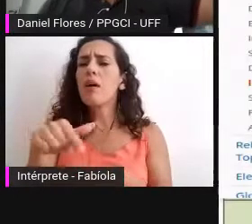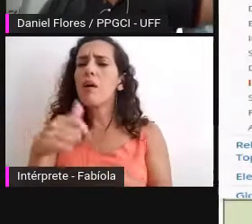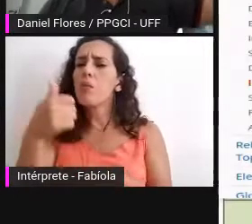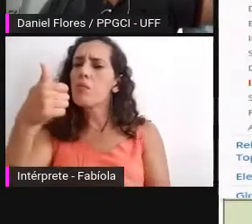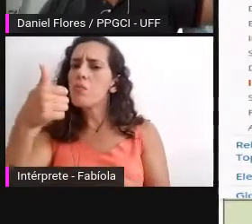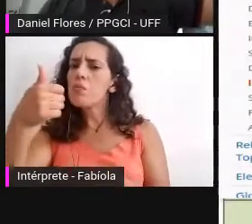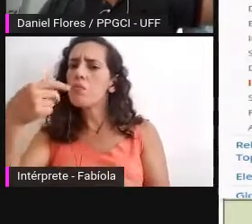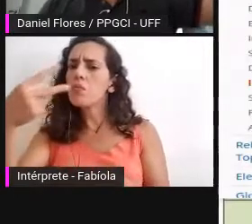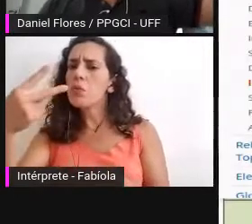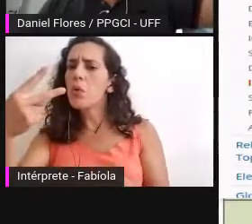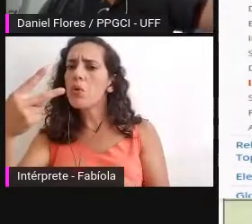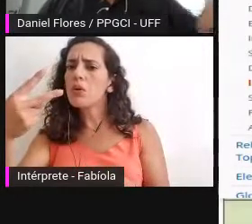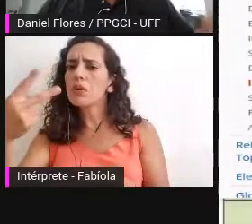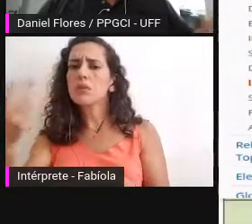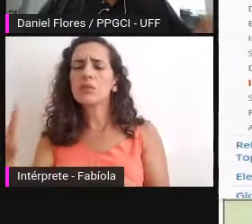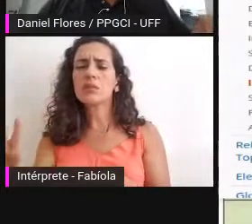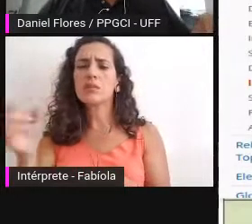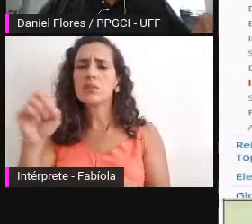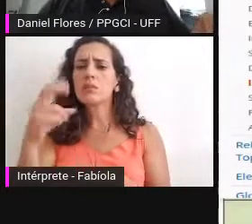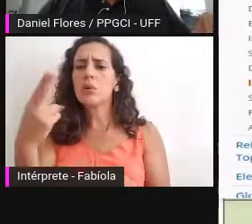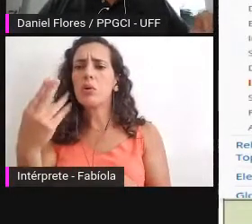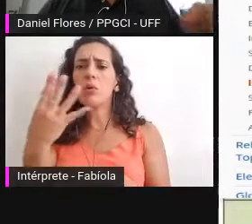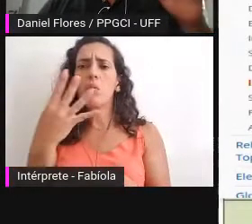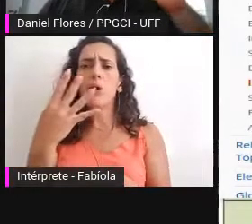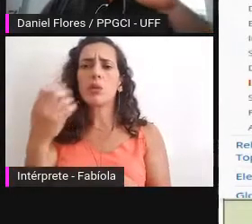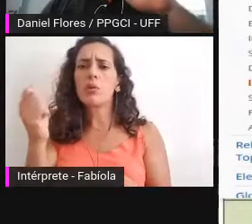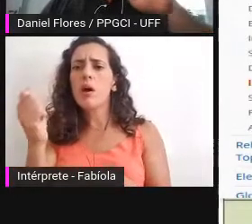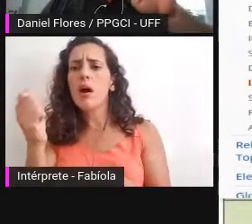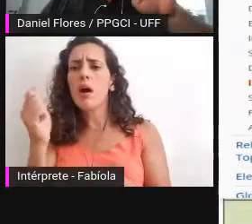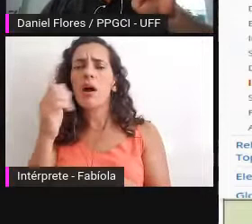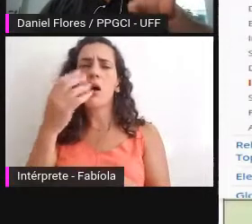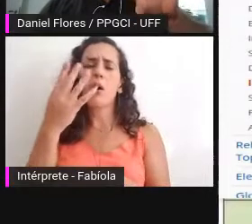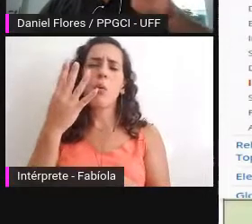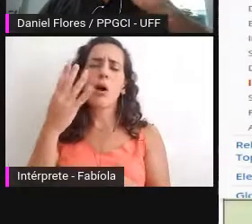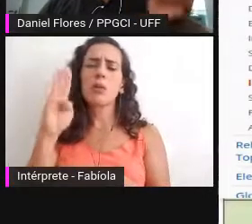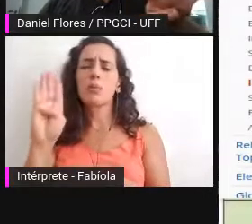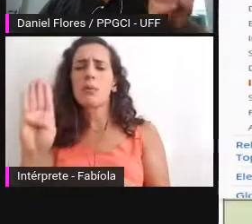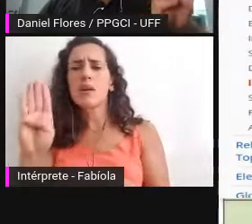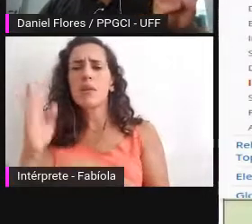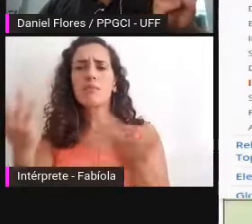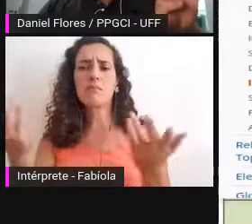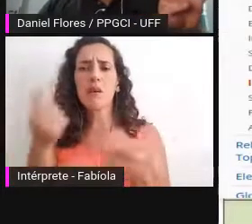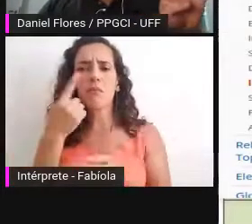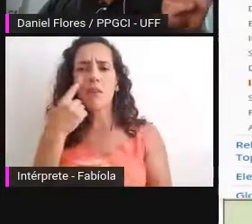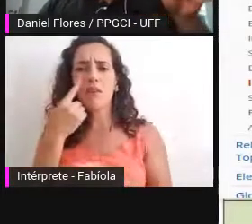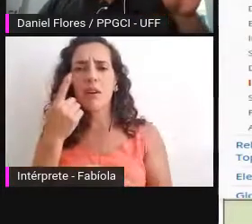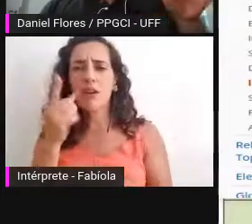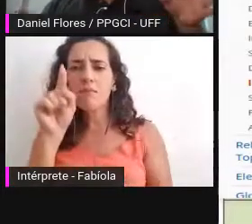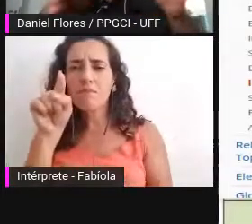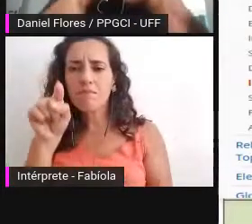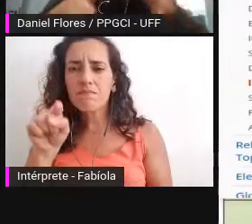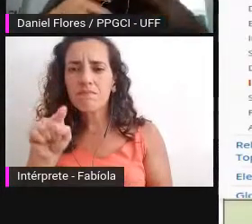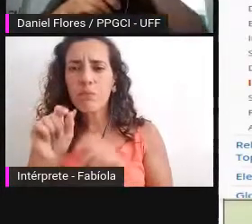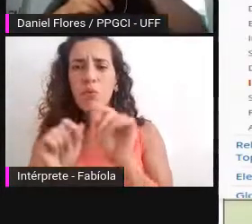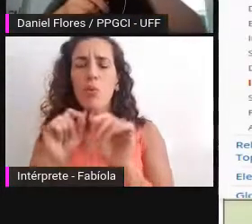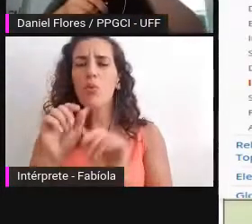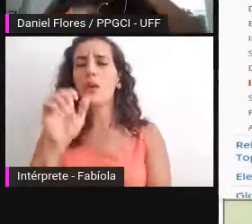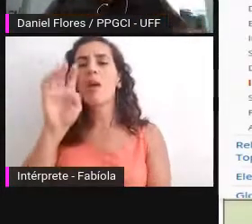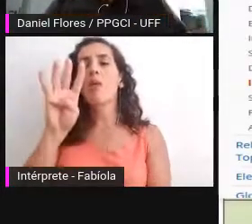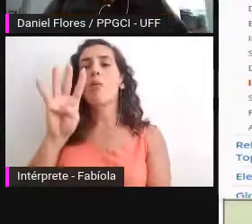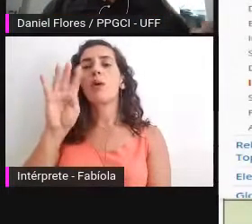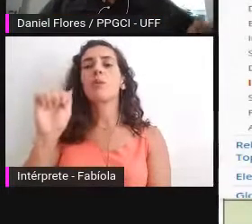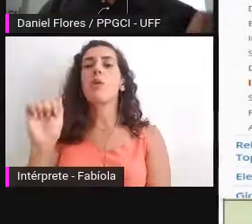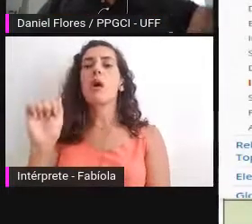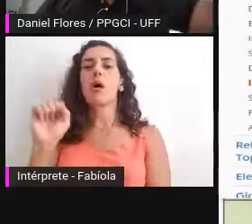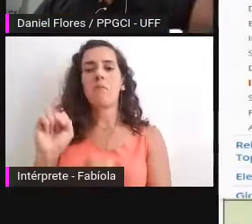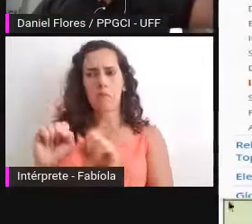ou ela está no nível 4A ou B? vamos olhar o que é o 4A para ver se o FRN pode estar